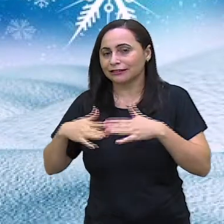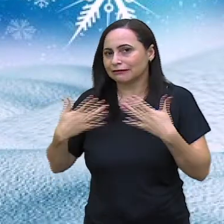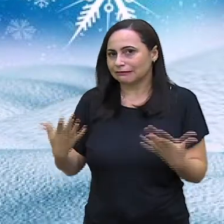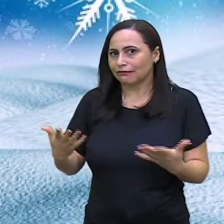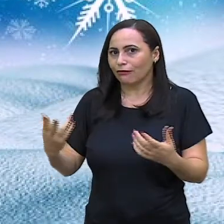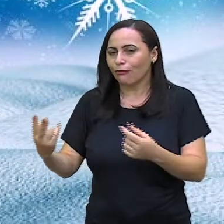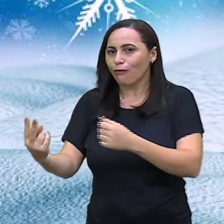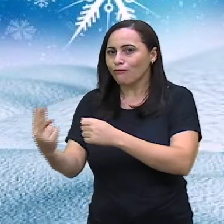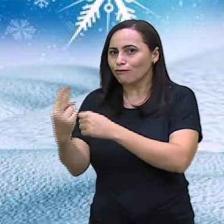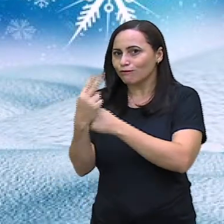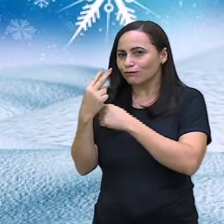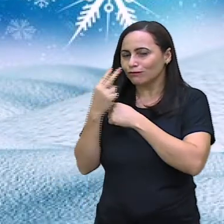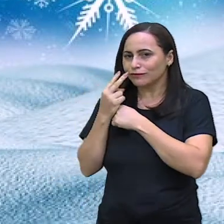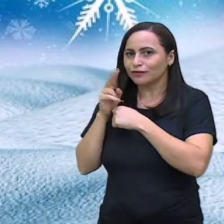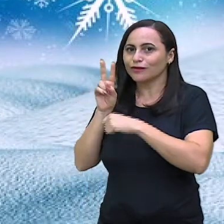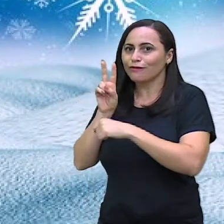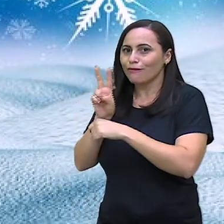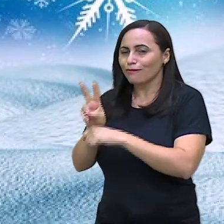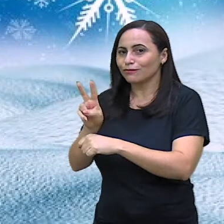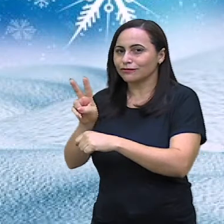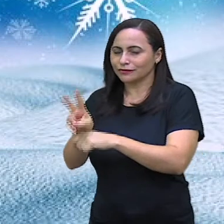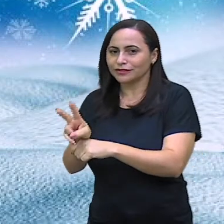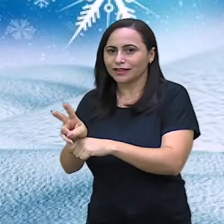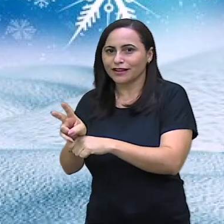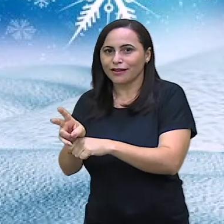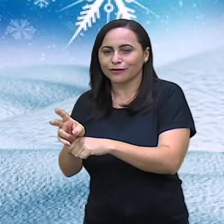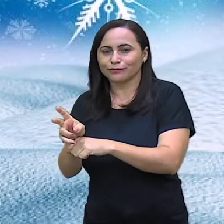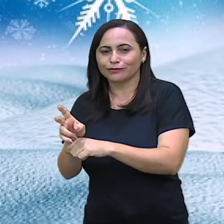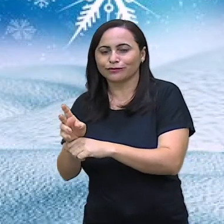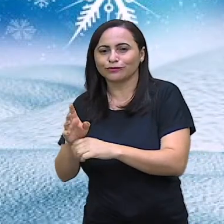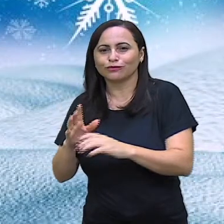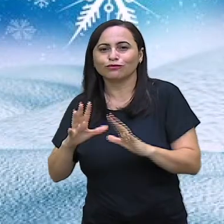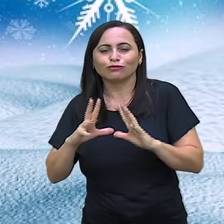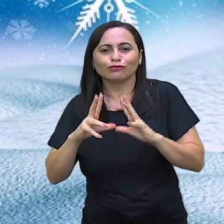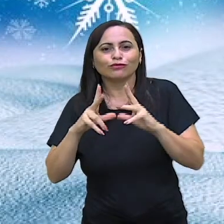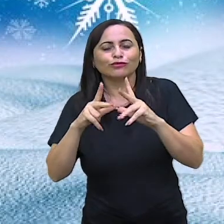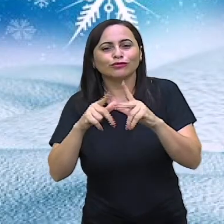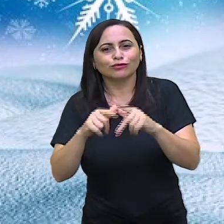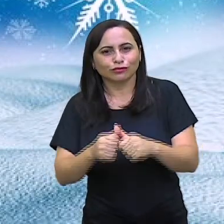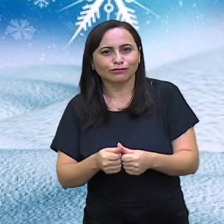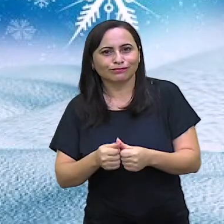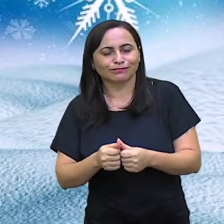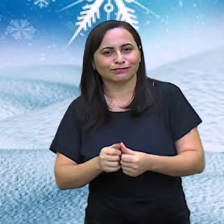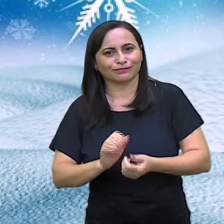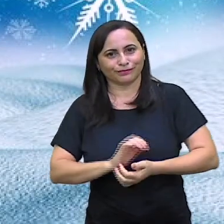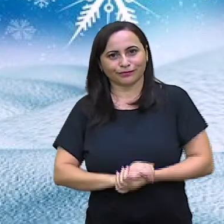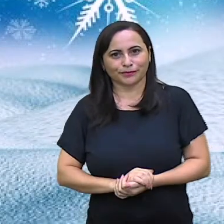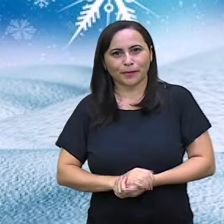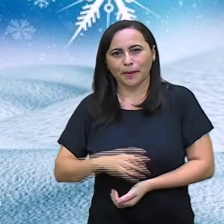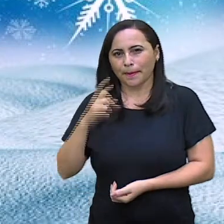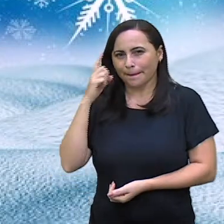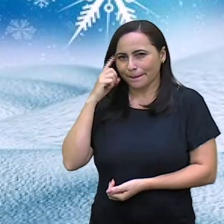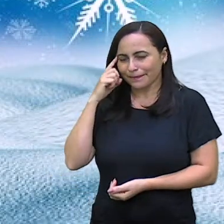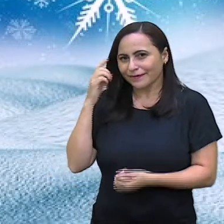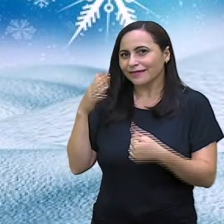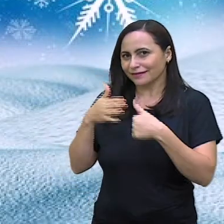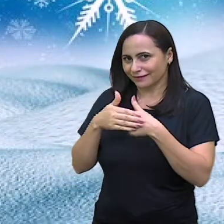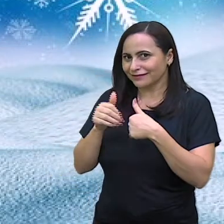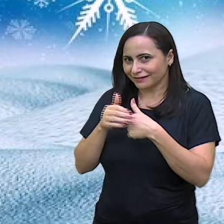do frio, do desamor e da indiferença. Vamos pensar nisso com carinho?